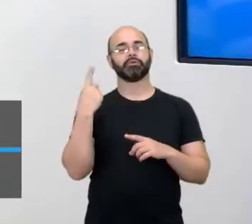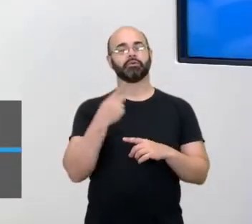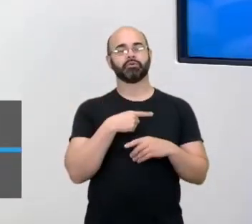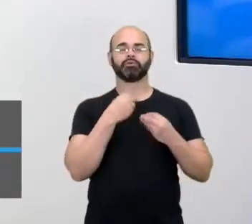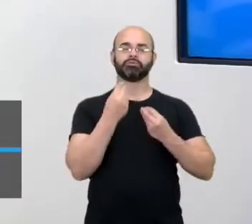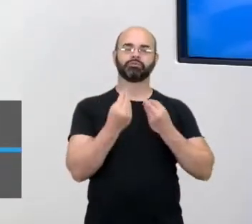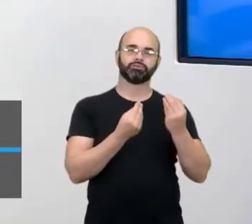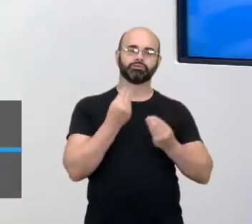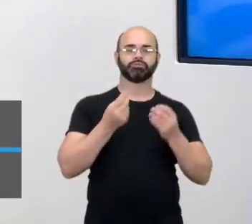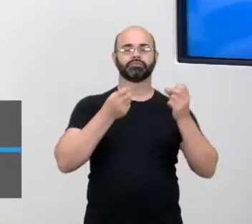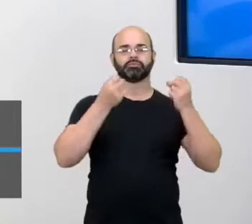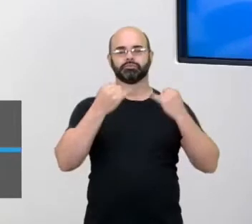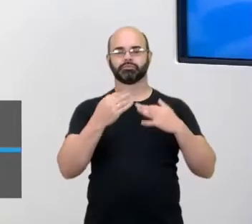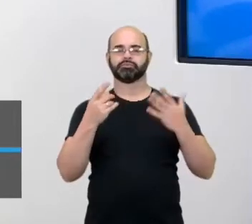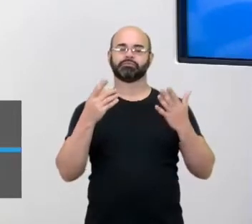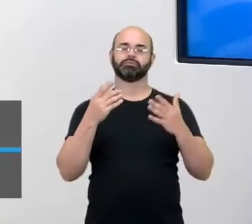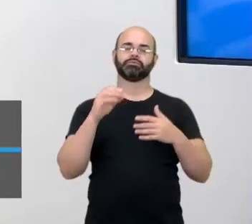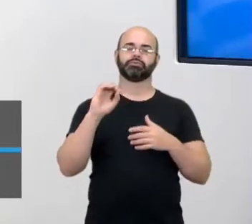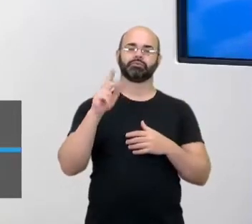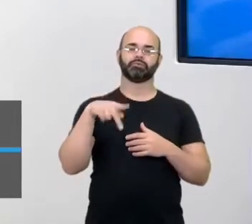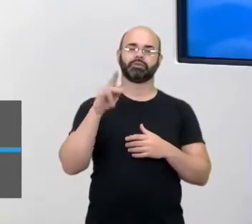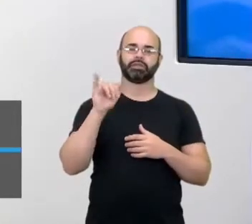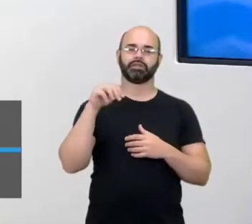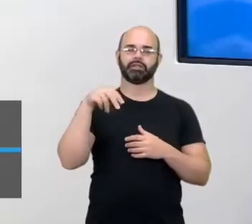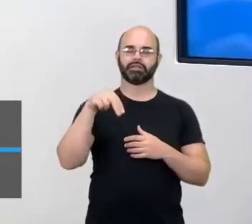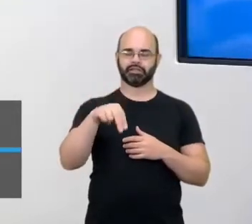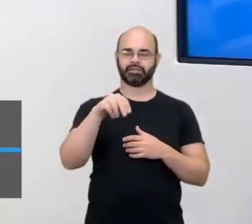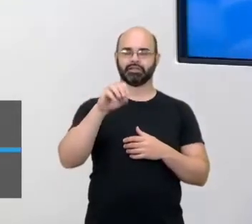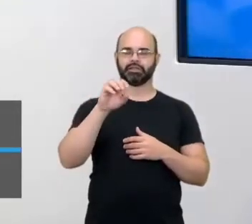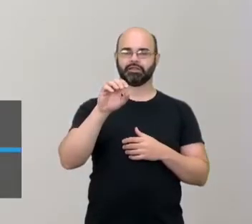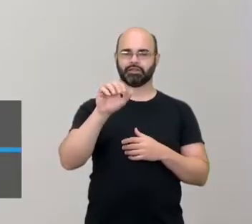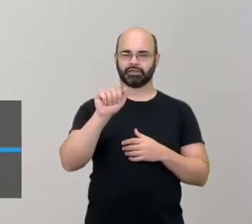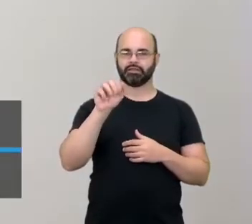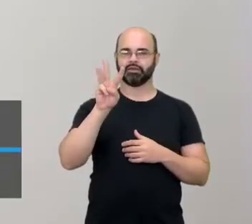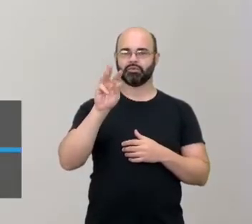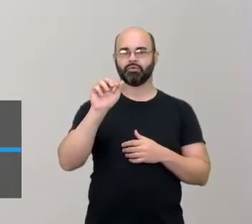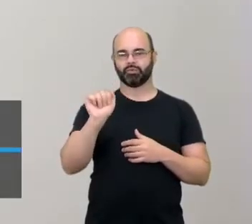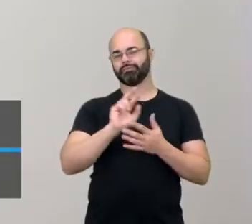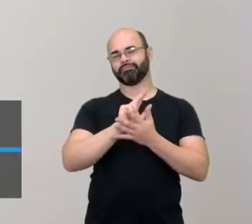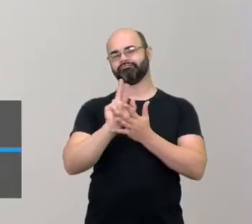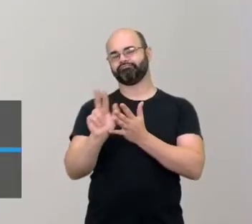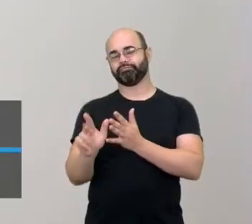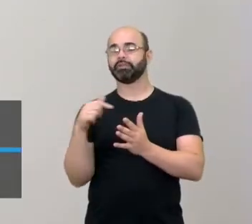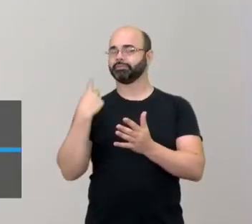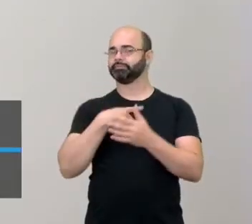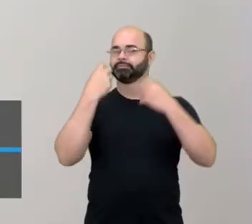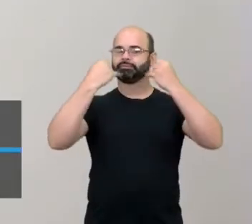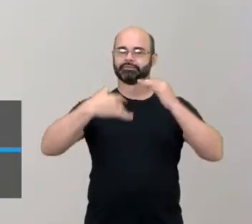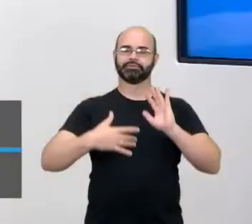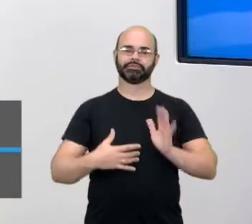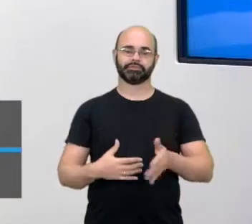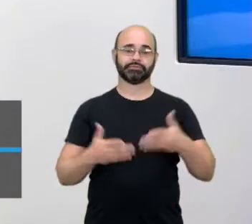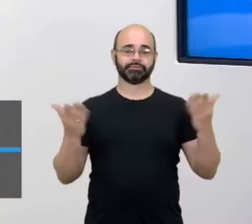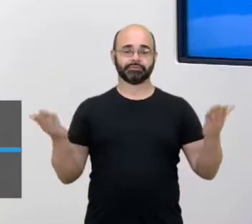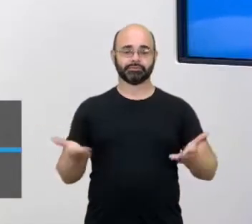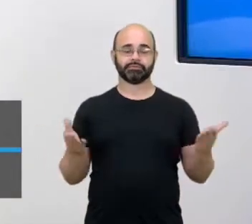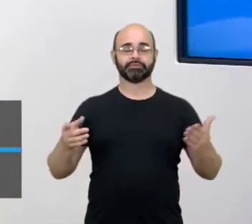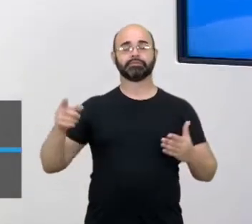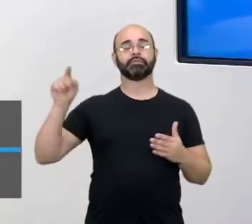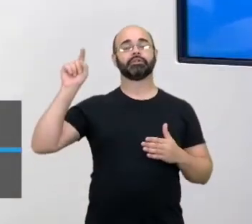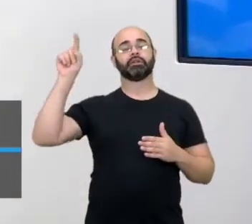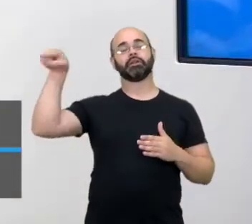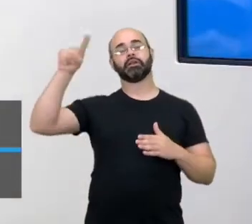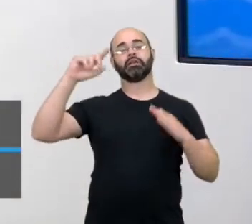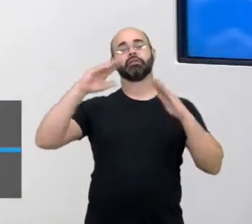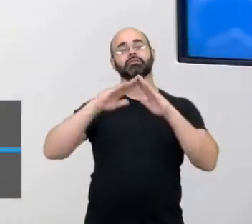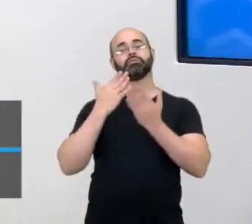trouxemos aqui essa questão de Okinawa e tudo mais. Nesse momento, os estudantes nas escolas, eles estão preparando uma oficina